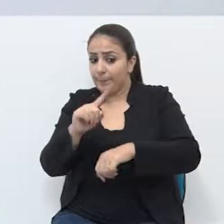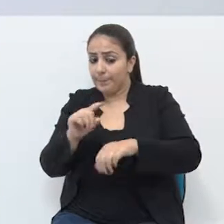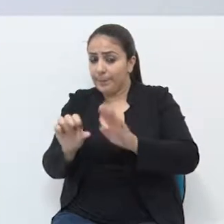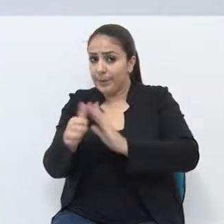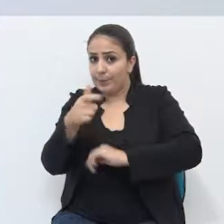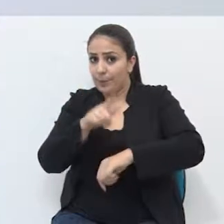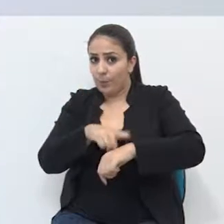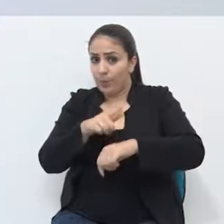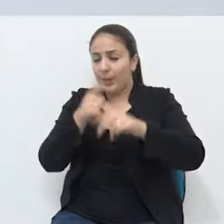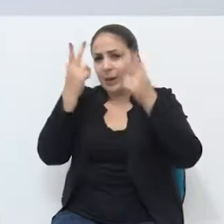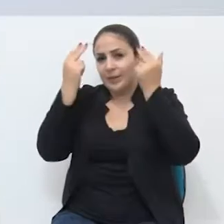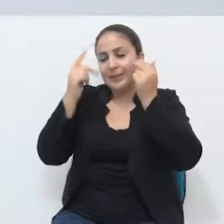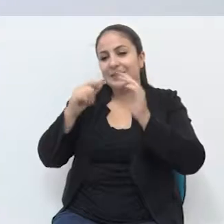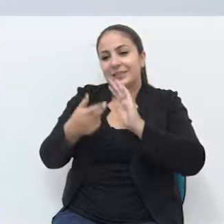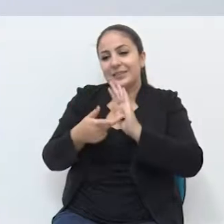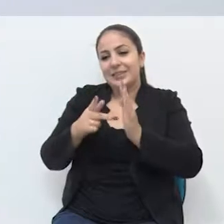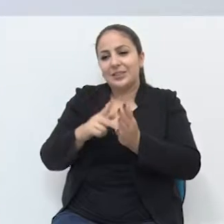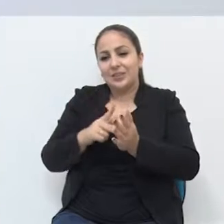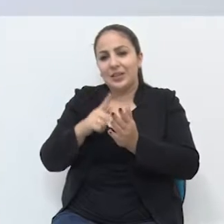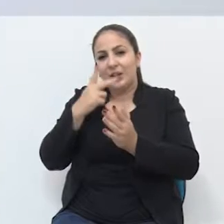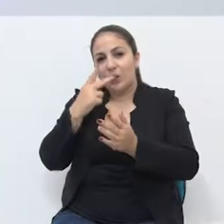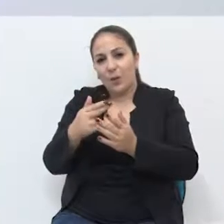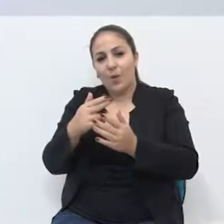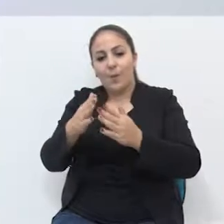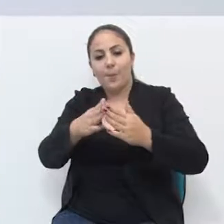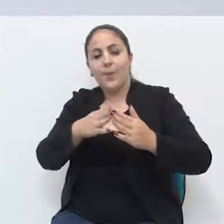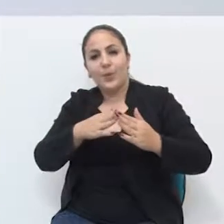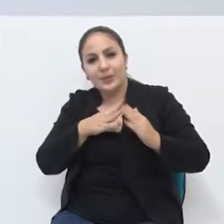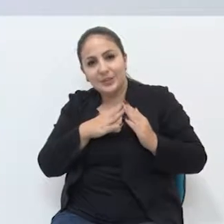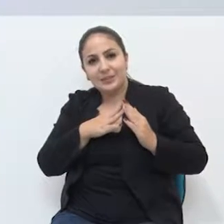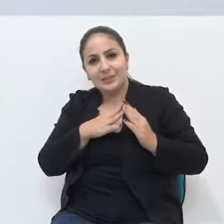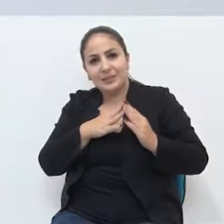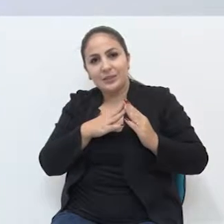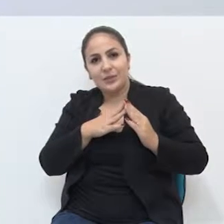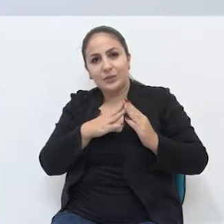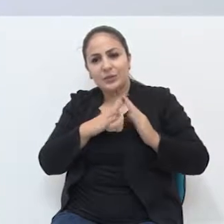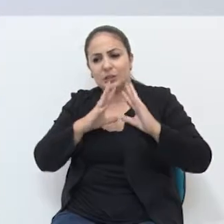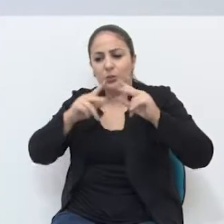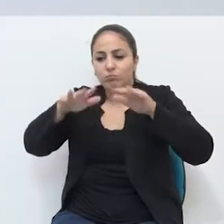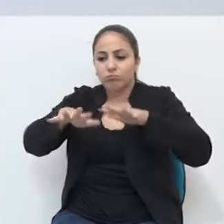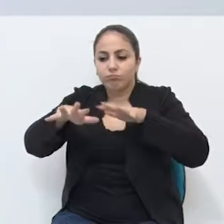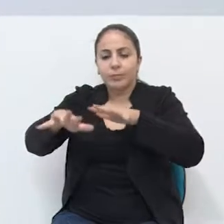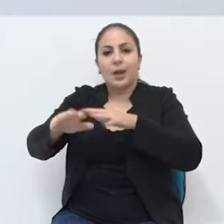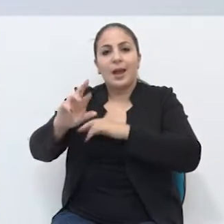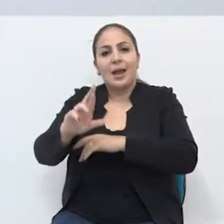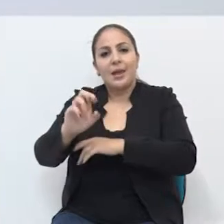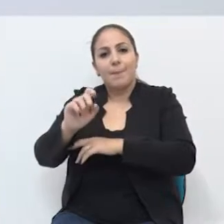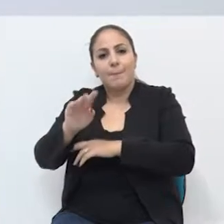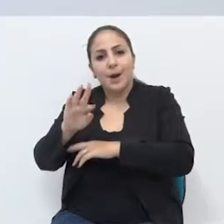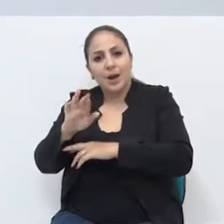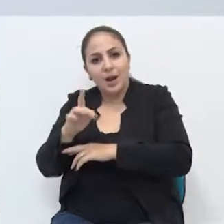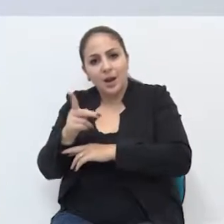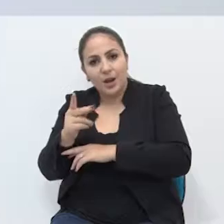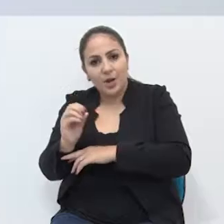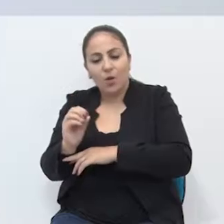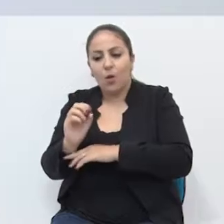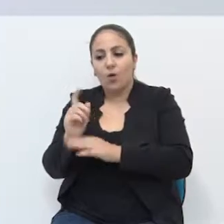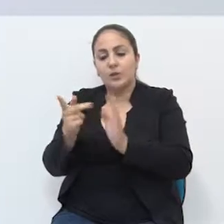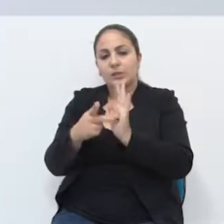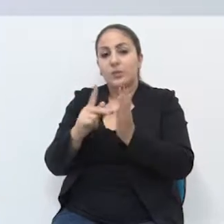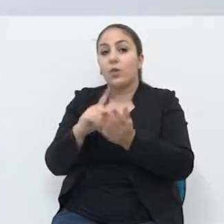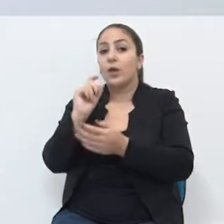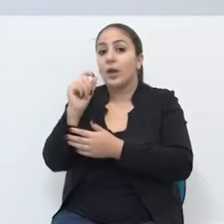festa das colheitas, da proteção do rebanho no passado, que significava